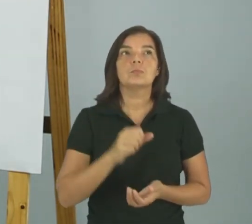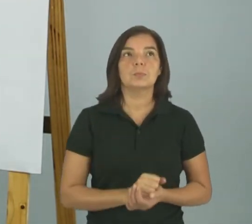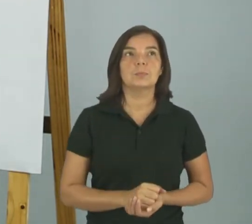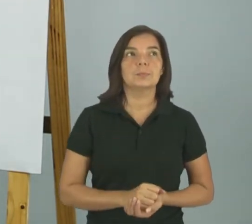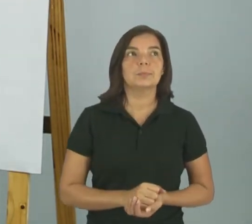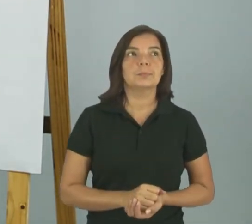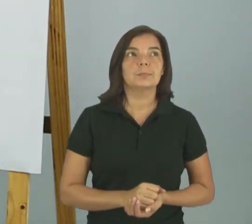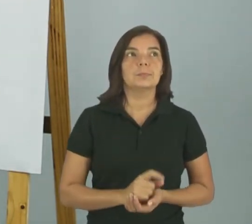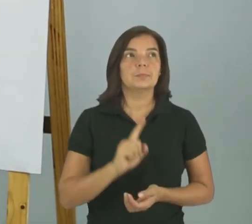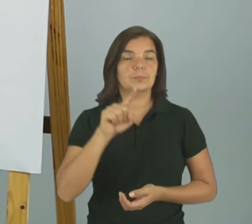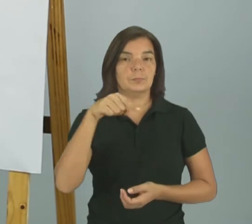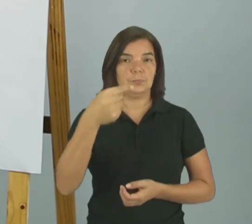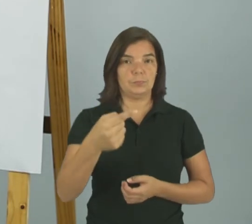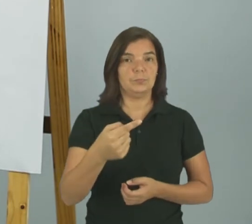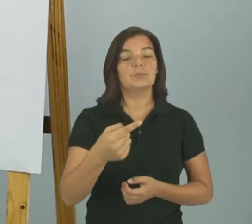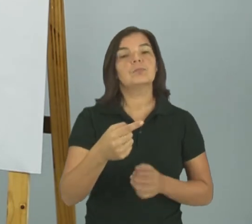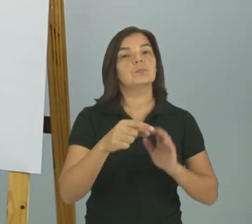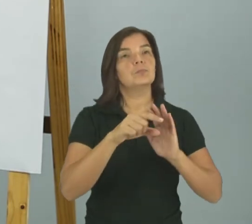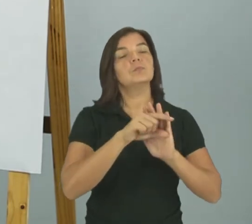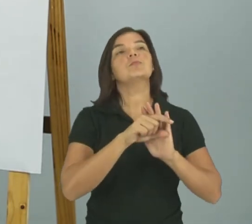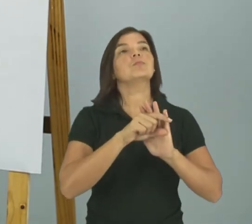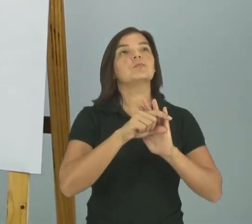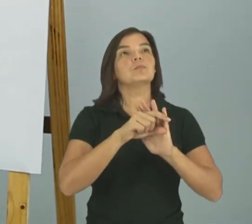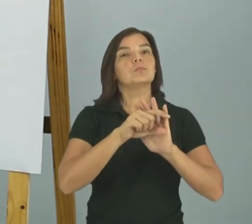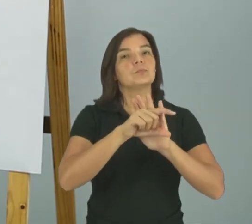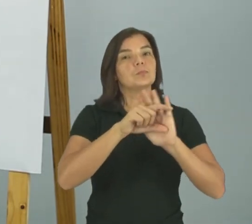Próxima estrofe aqui ó Assanha